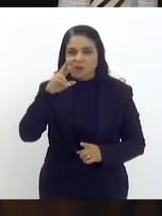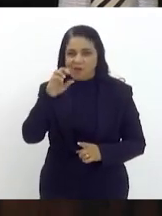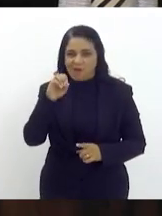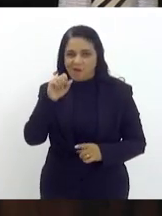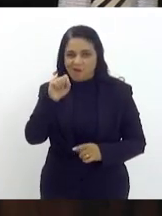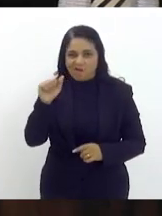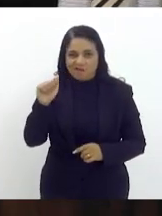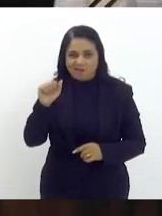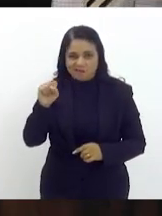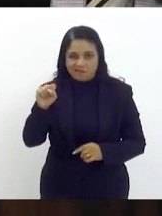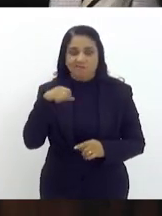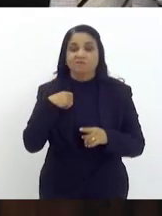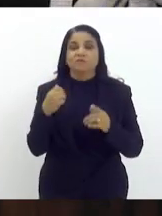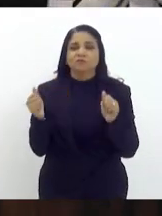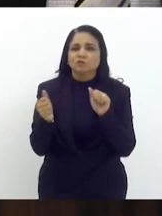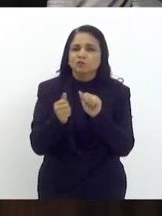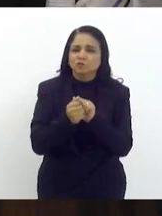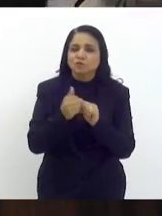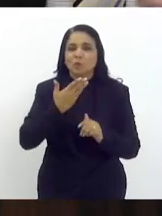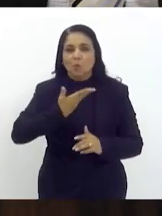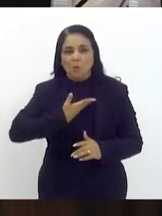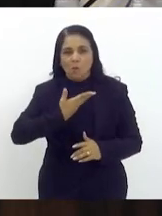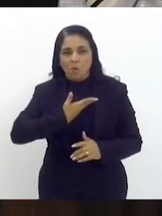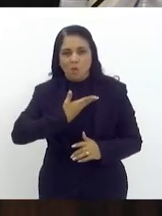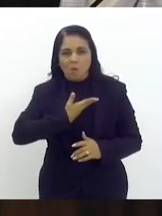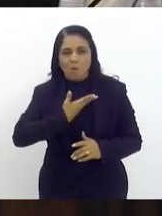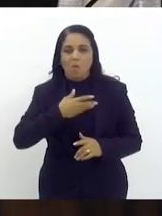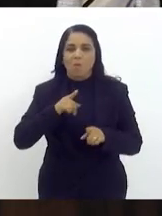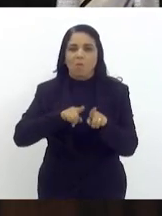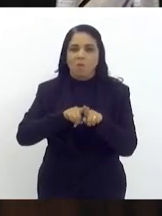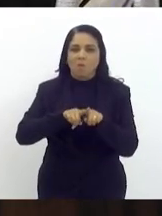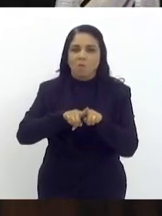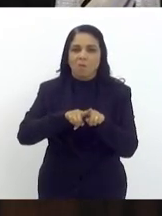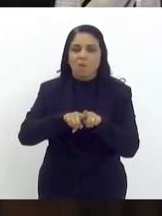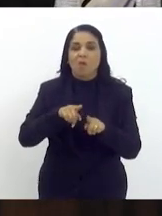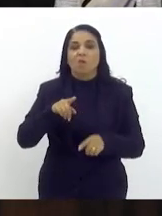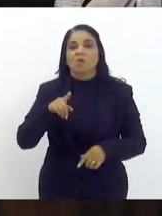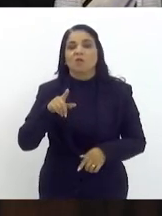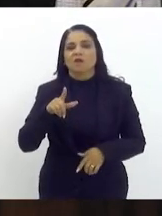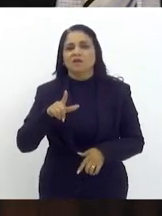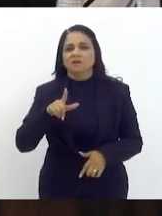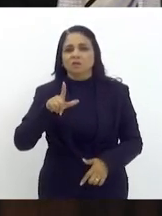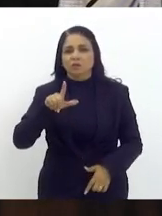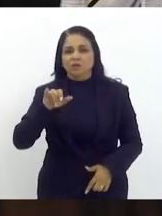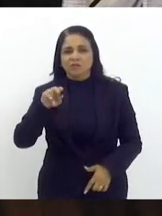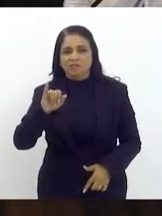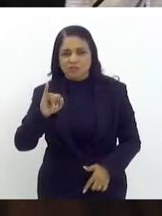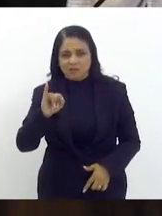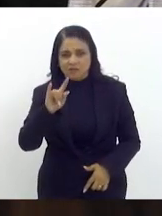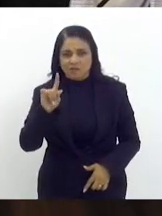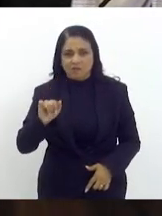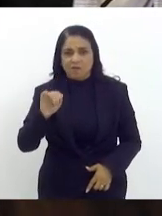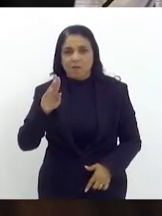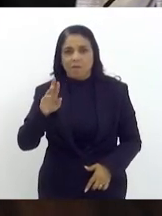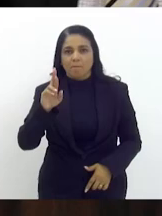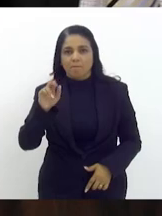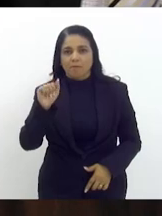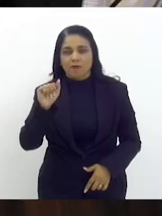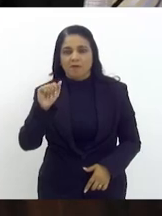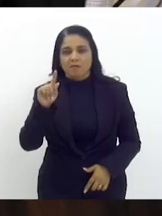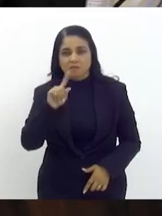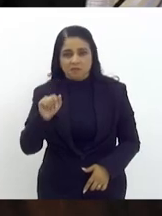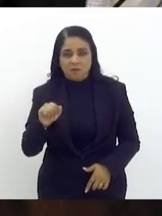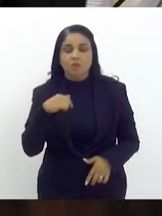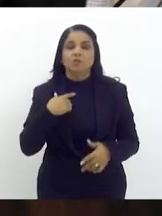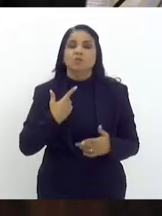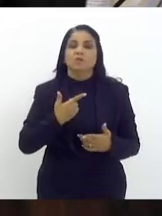o irmão Domingos Brasão, também foi vereador da cidade de 96, e o meu irmão Chiquinho Brasão, também em